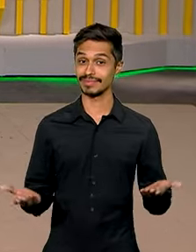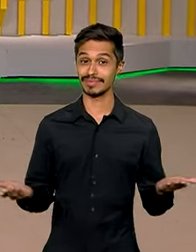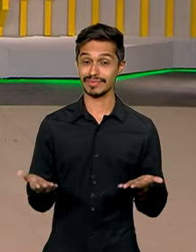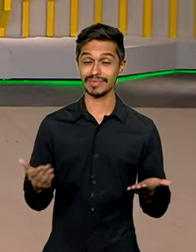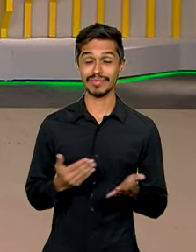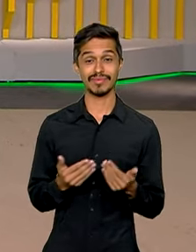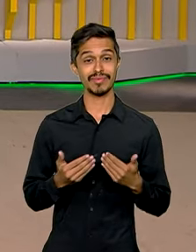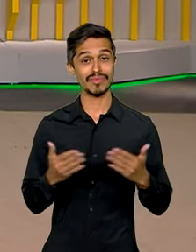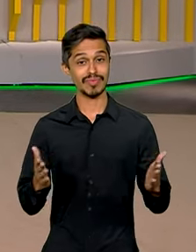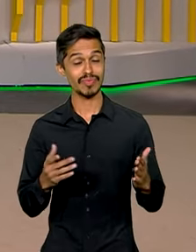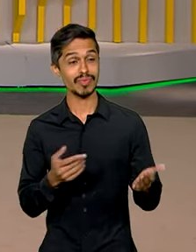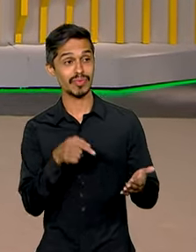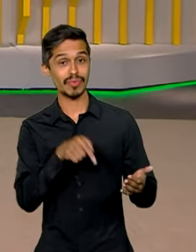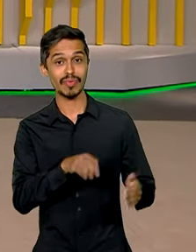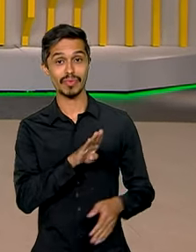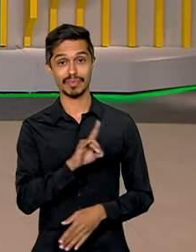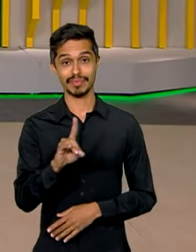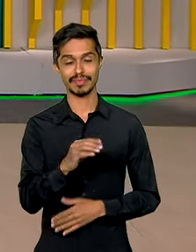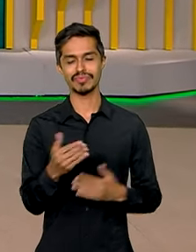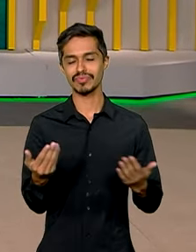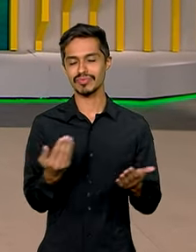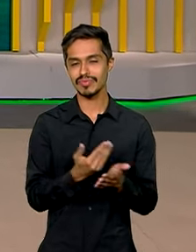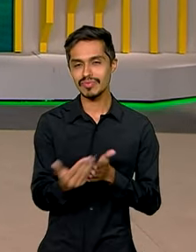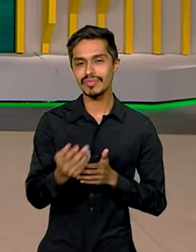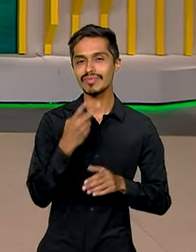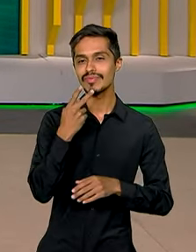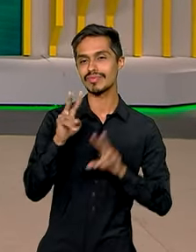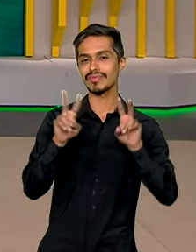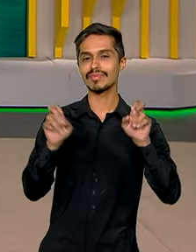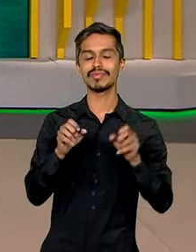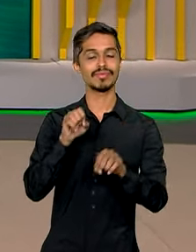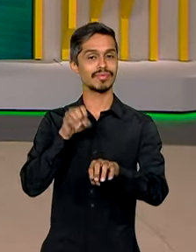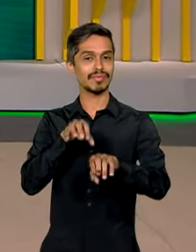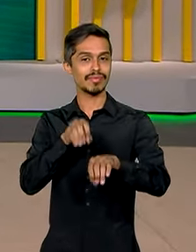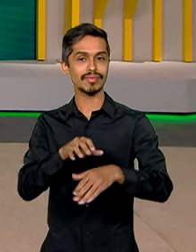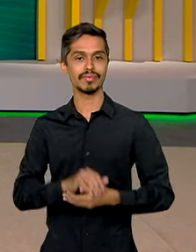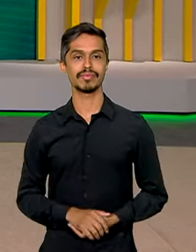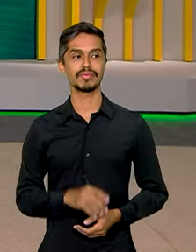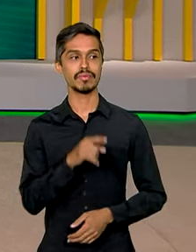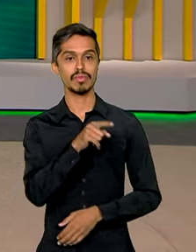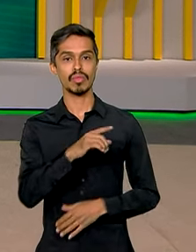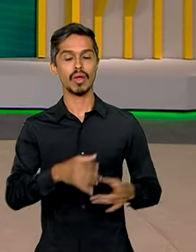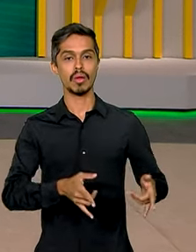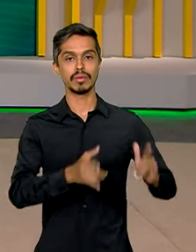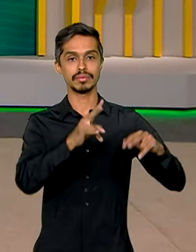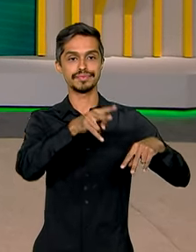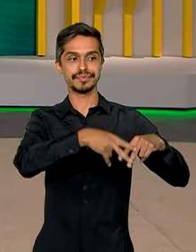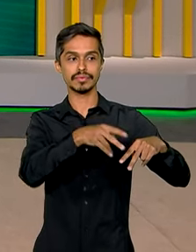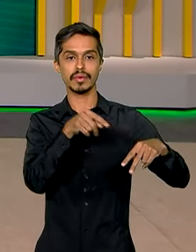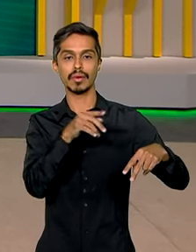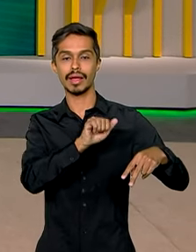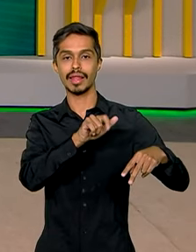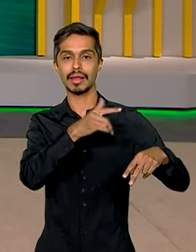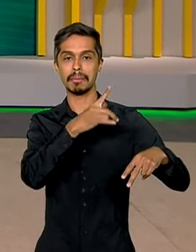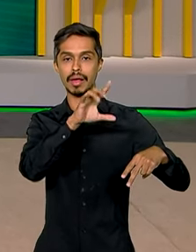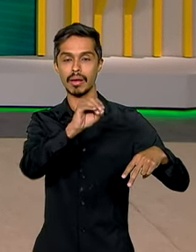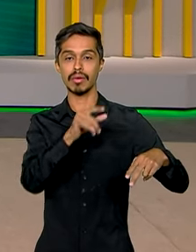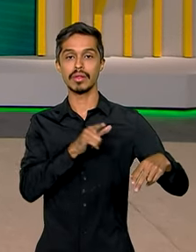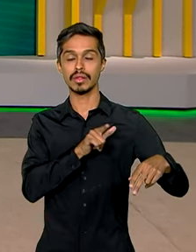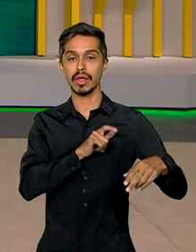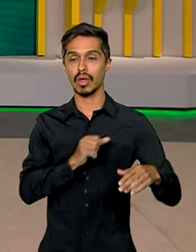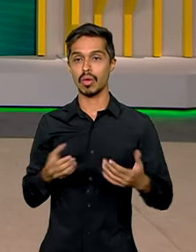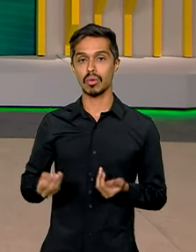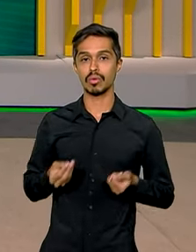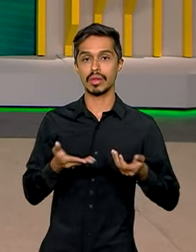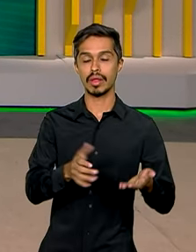E a gente abre esta edição do Brasil em Dia tratando de educação. O Complexo do Alemão vai ter um campus novo para o ensino técnico.